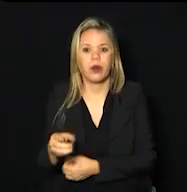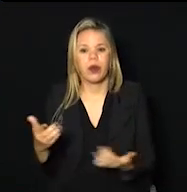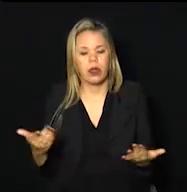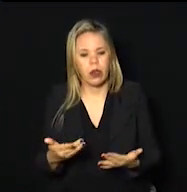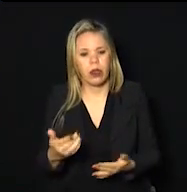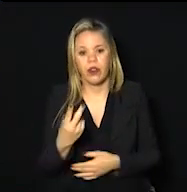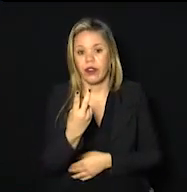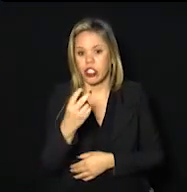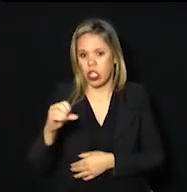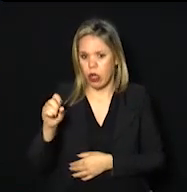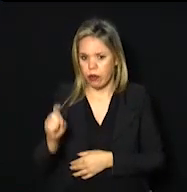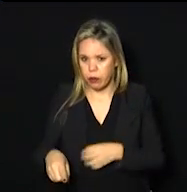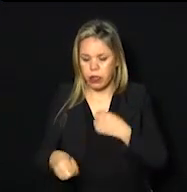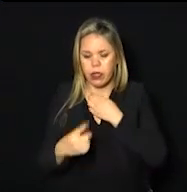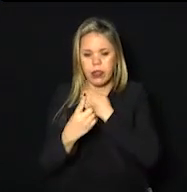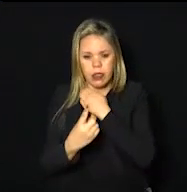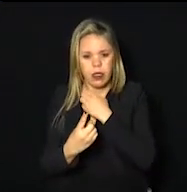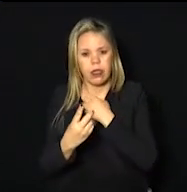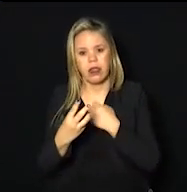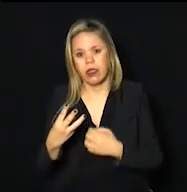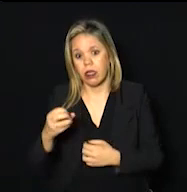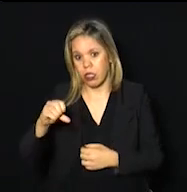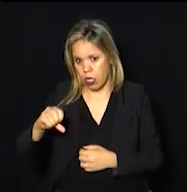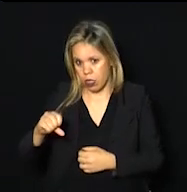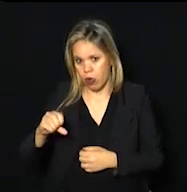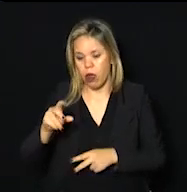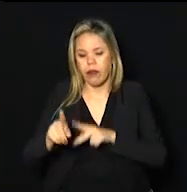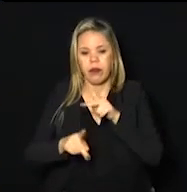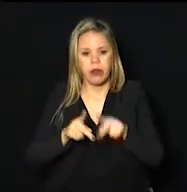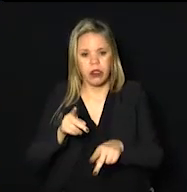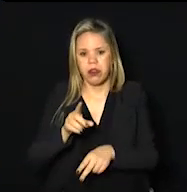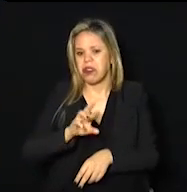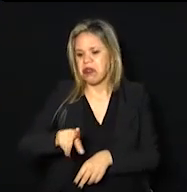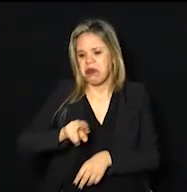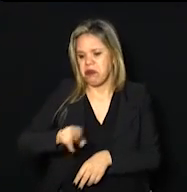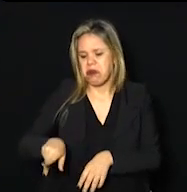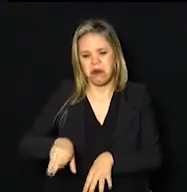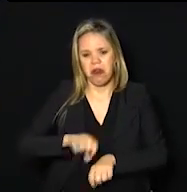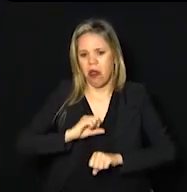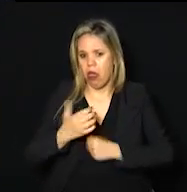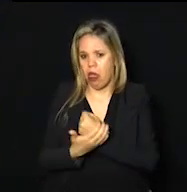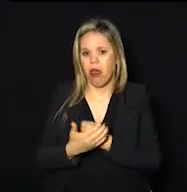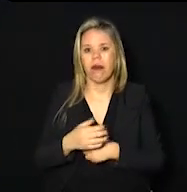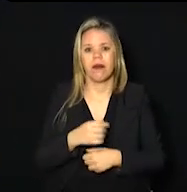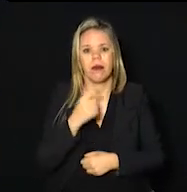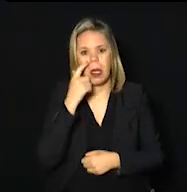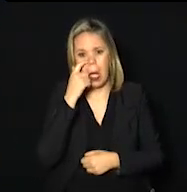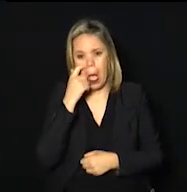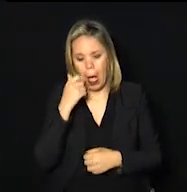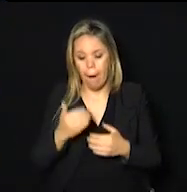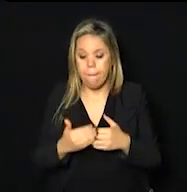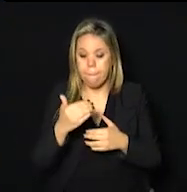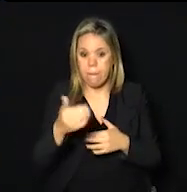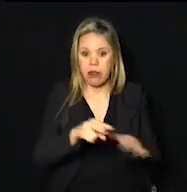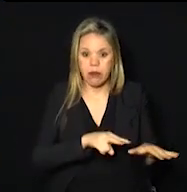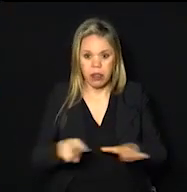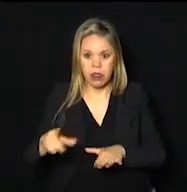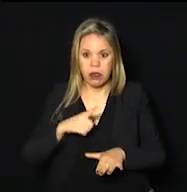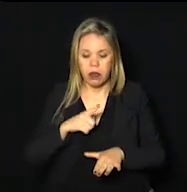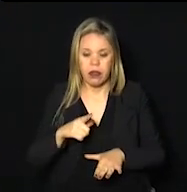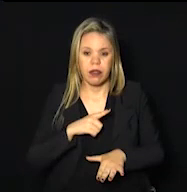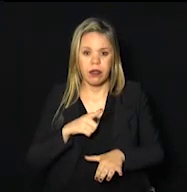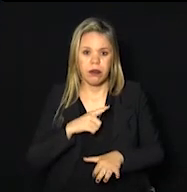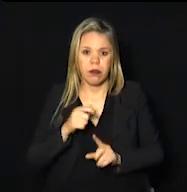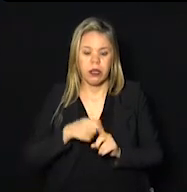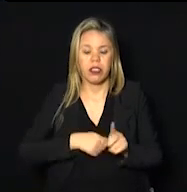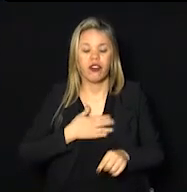são 29.139 casos descartados. Muito provavelmente, na próxima semana, na primeira semana de